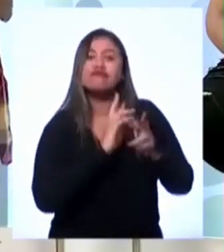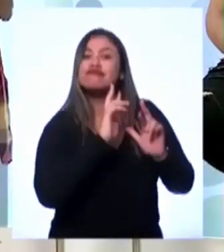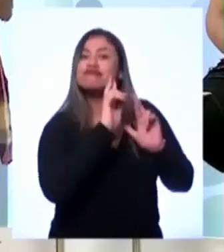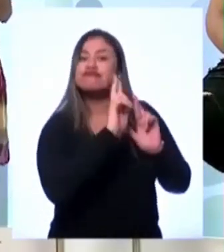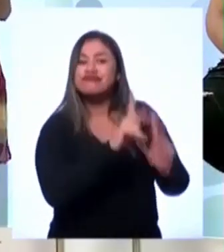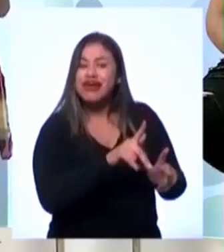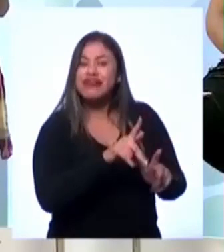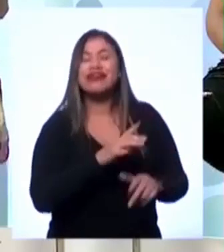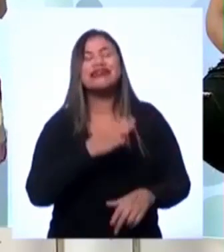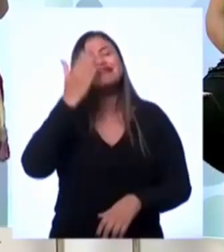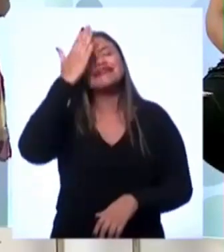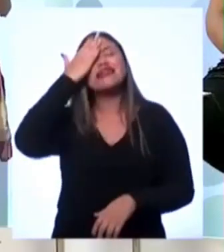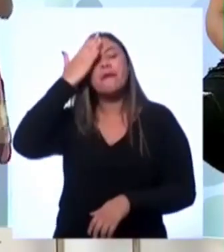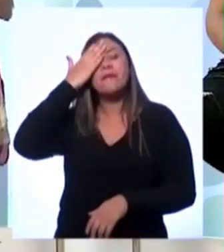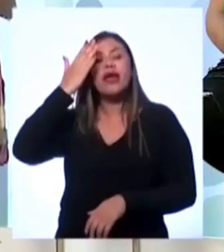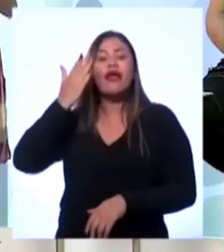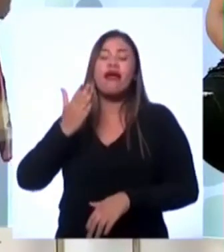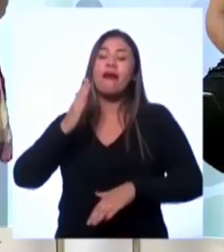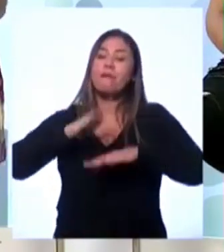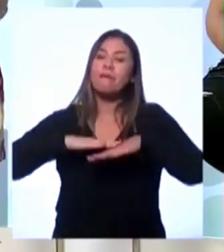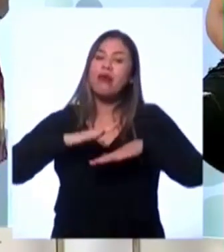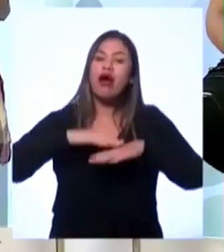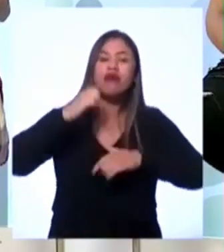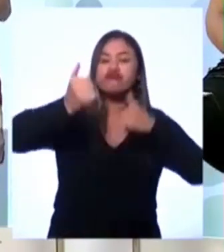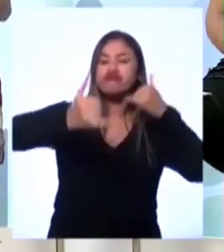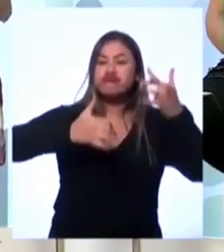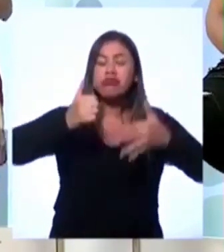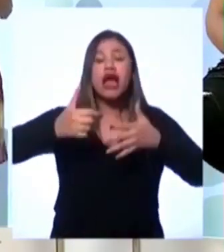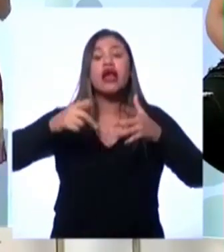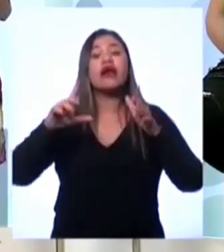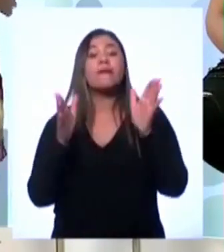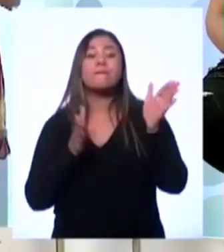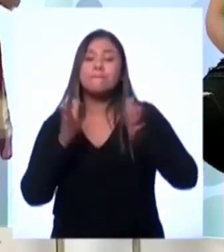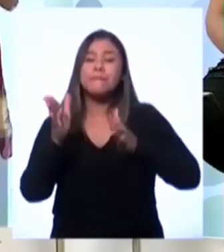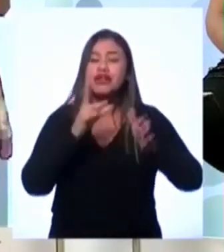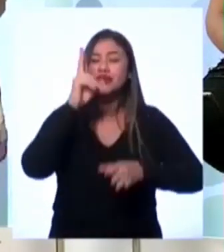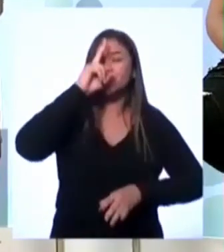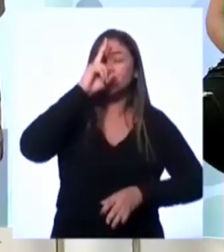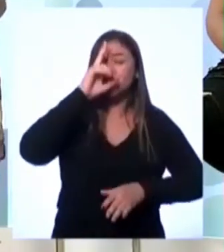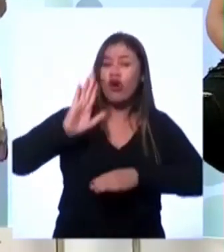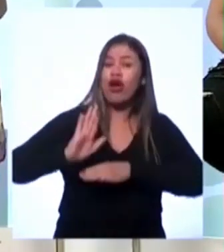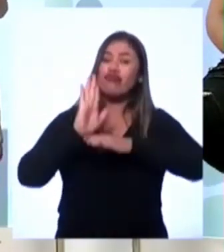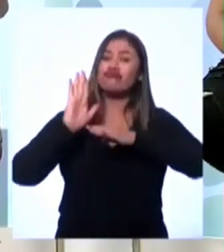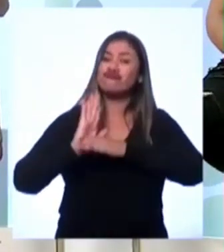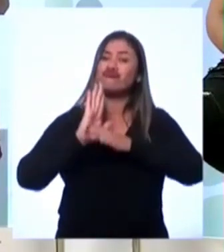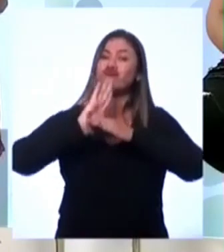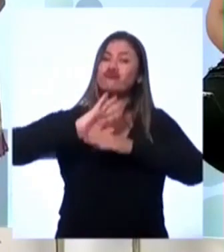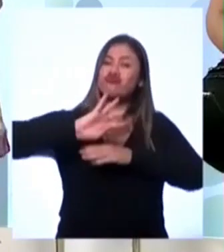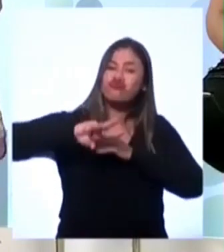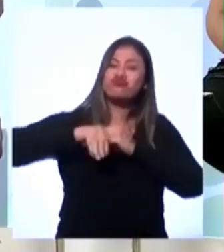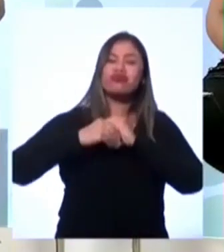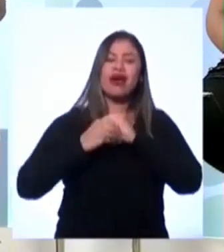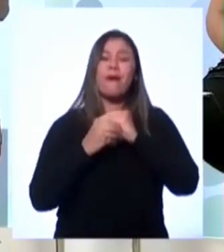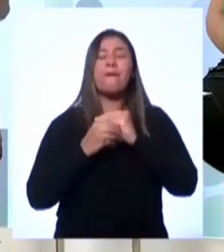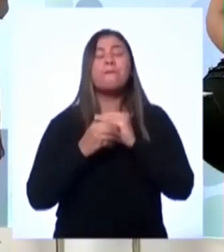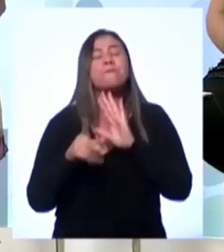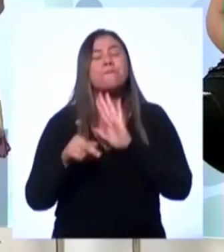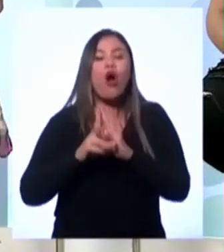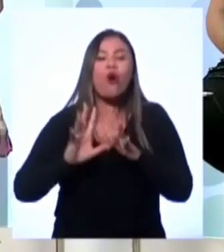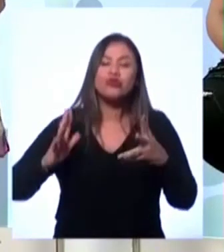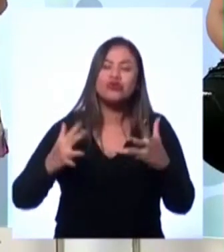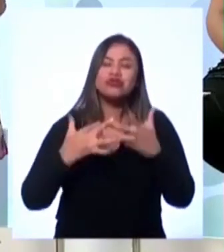de que lugar de fala e da história nós estamos contribuindo, né, para a cidadania,